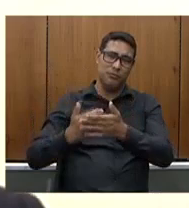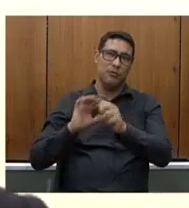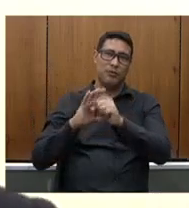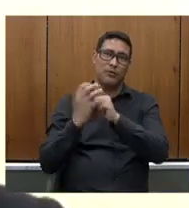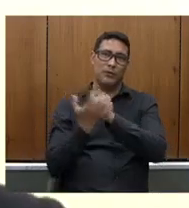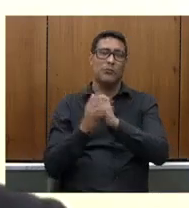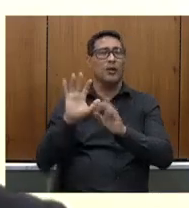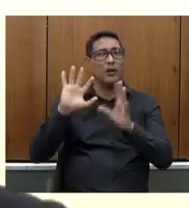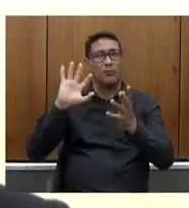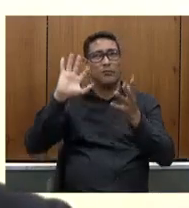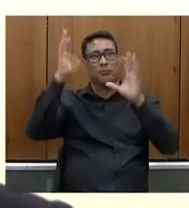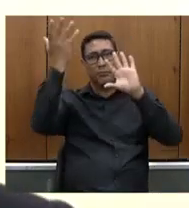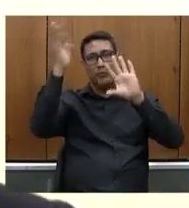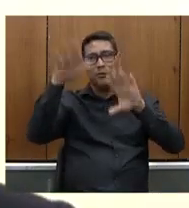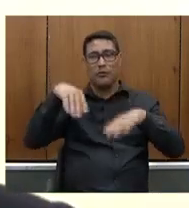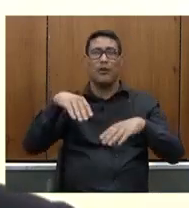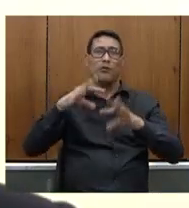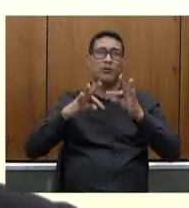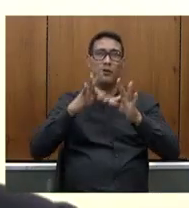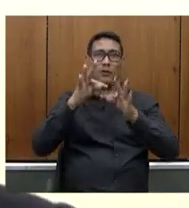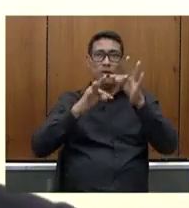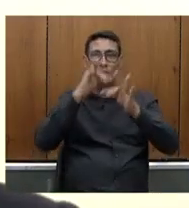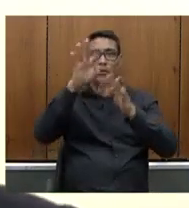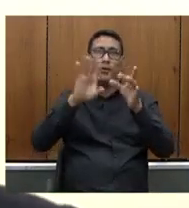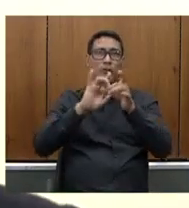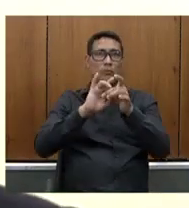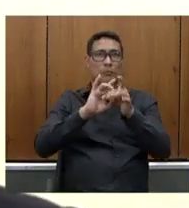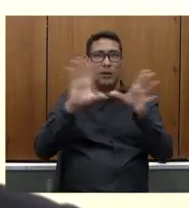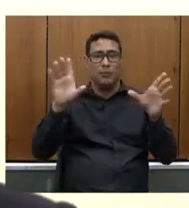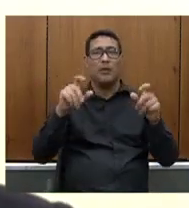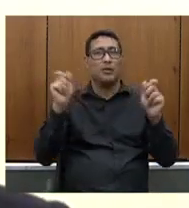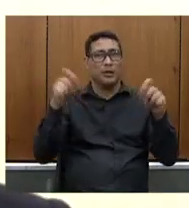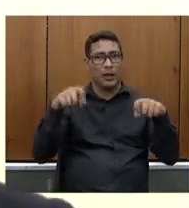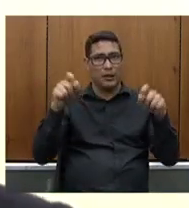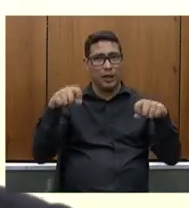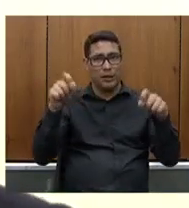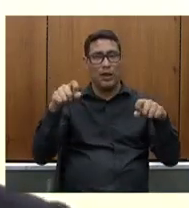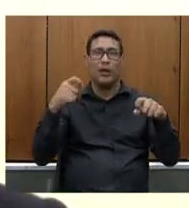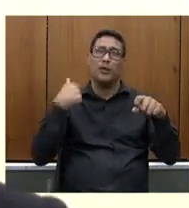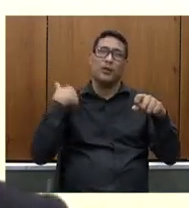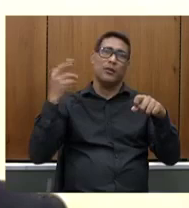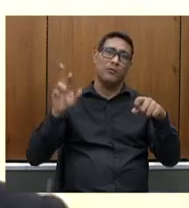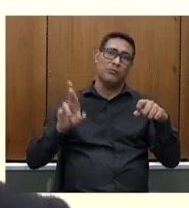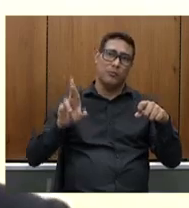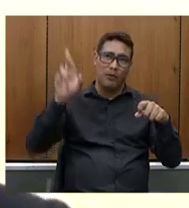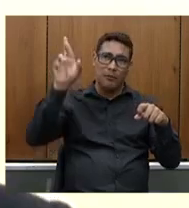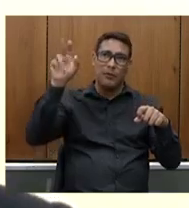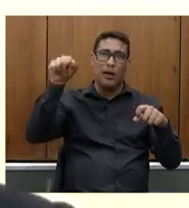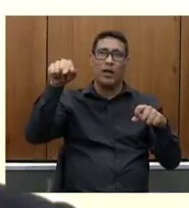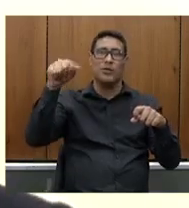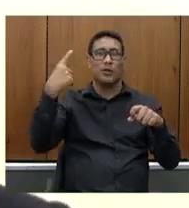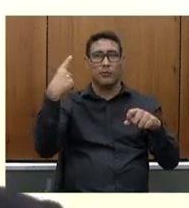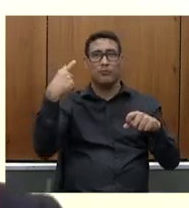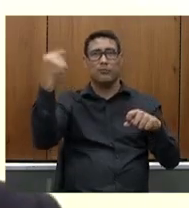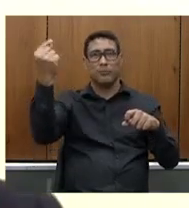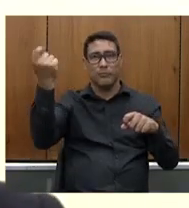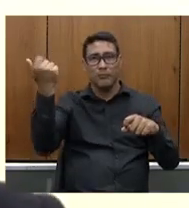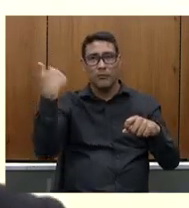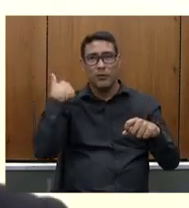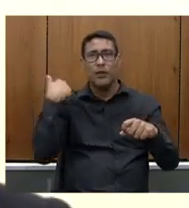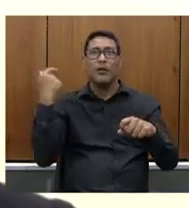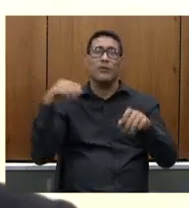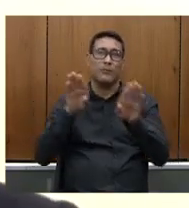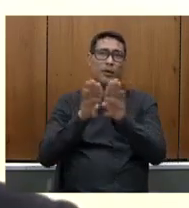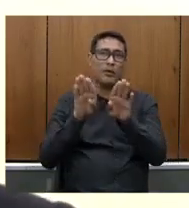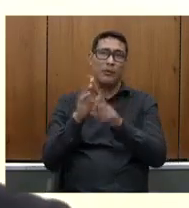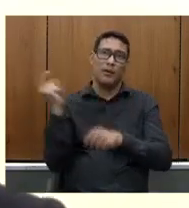tecnológica que nos permite hoje cumprir o exercício do nosso mandato que nos foi otorgado pelas urnas cumprir o nosso